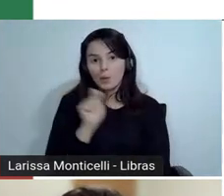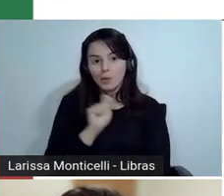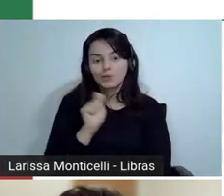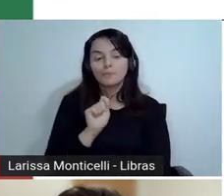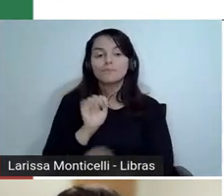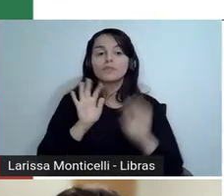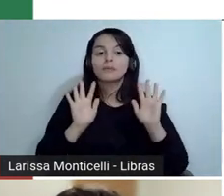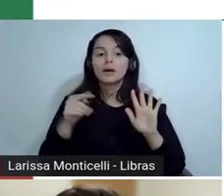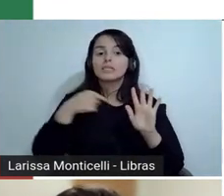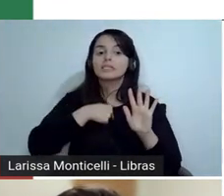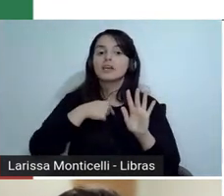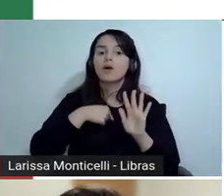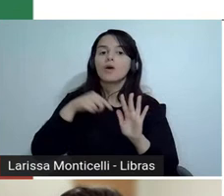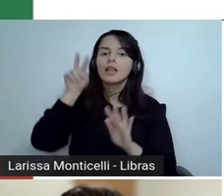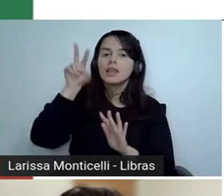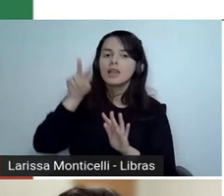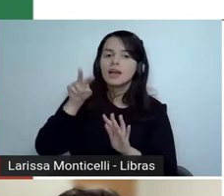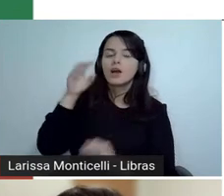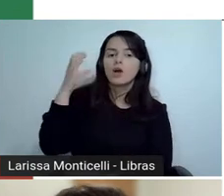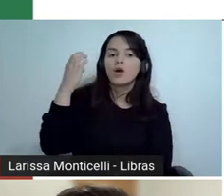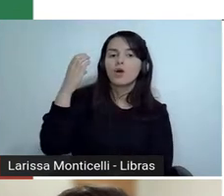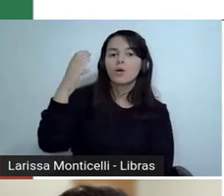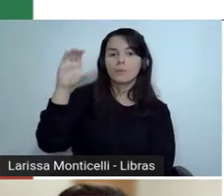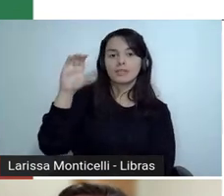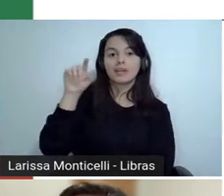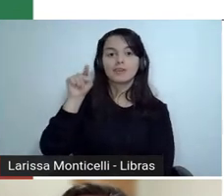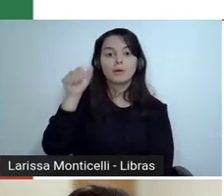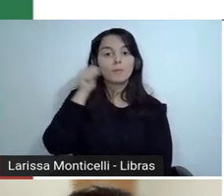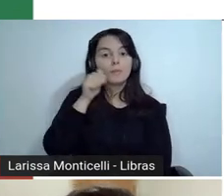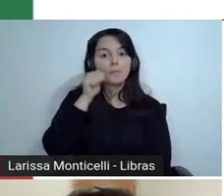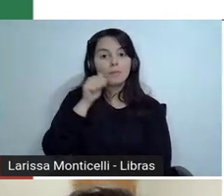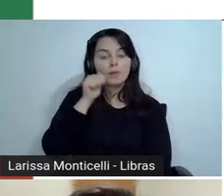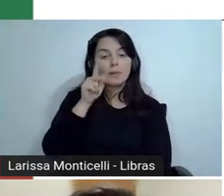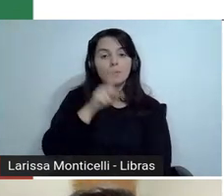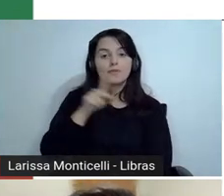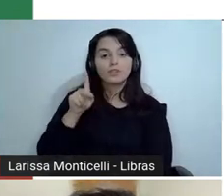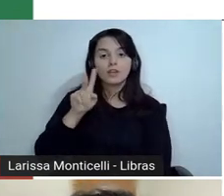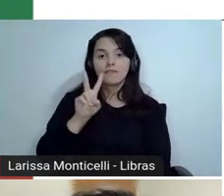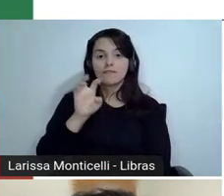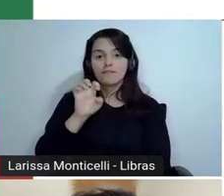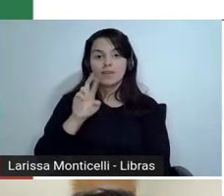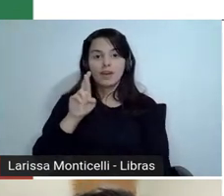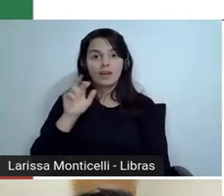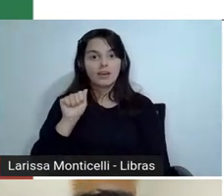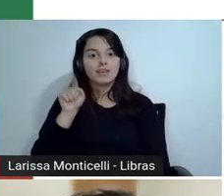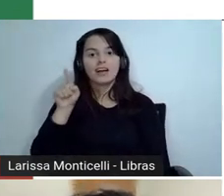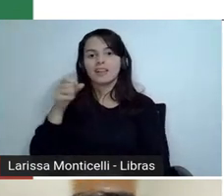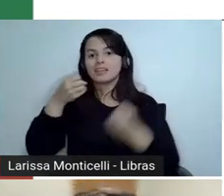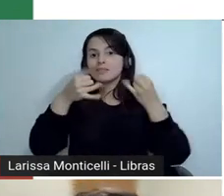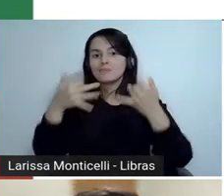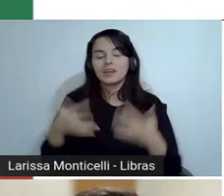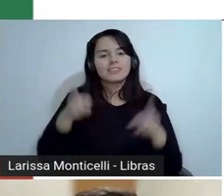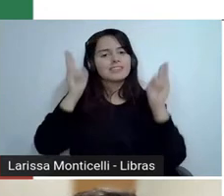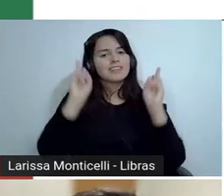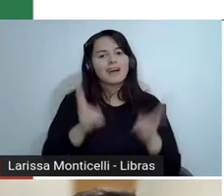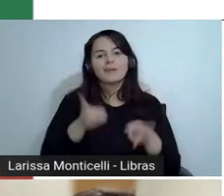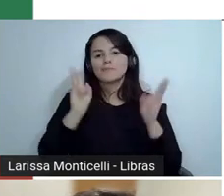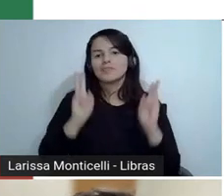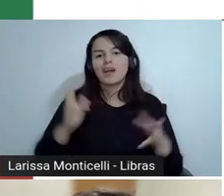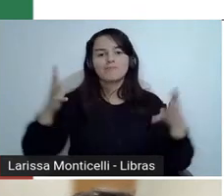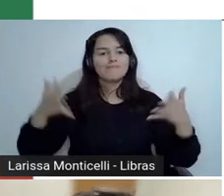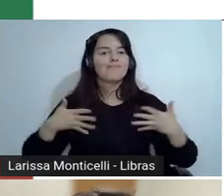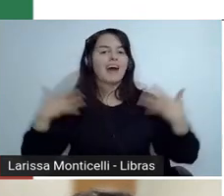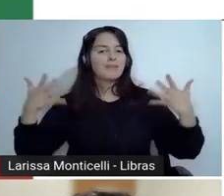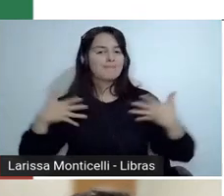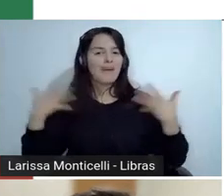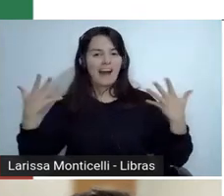o comentário da professora Vera Regina Pinto Mendes, que diz que está sempre motivada e feliz. é um pouco o espírito que a gente vem